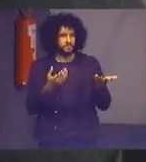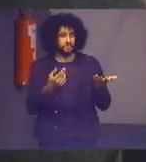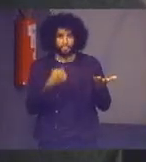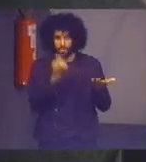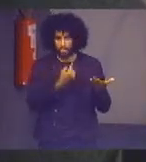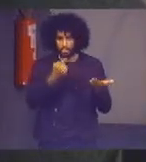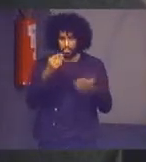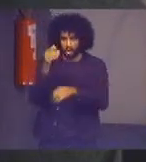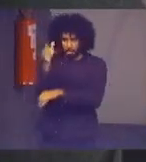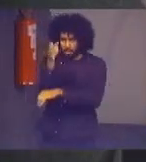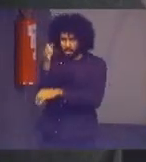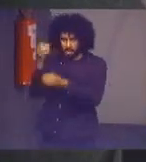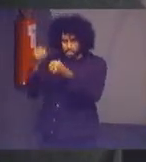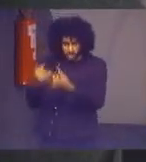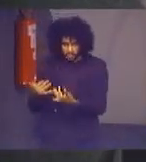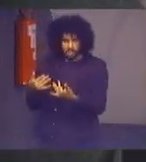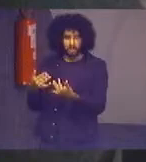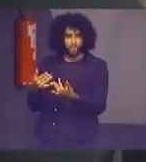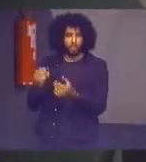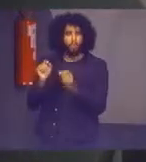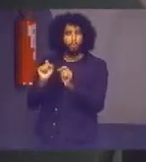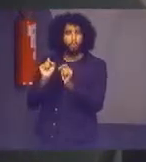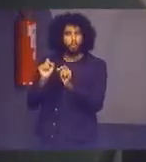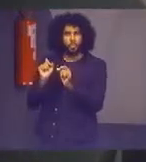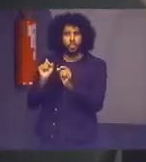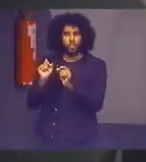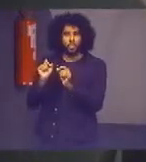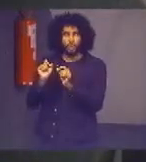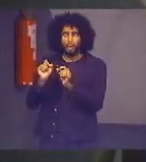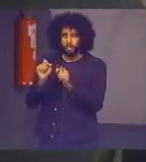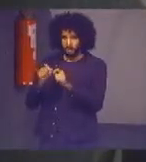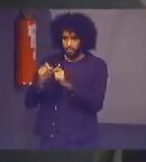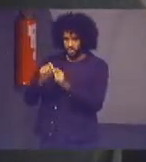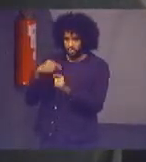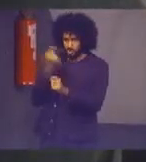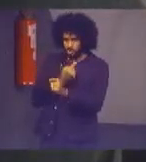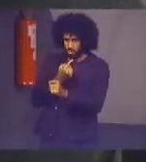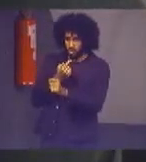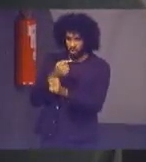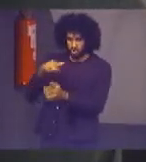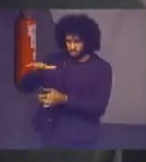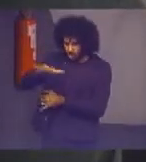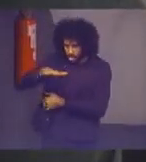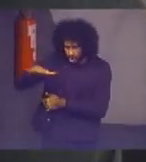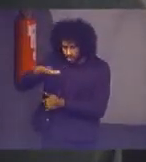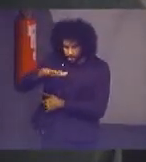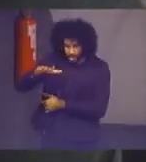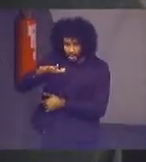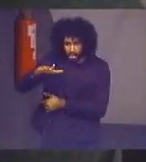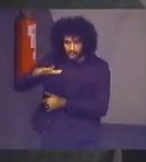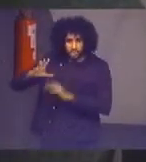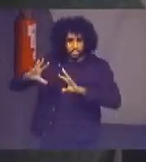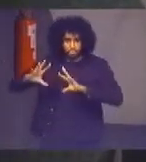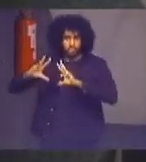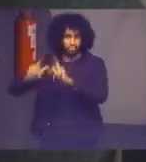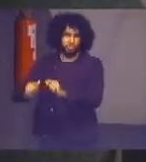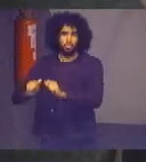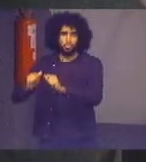faça do seu meio ambiente um ambiente inteiro tornando o nosso planeta